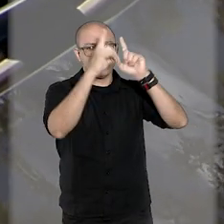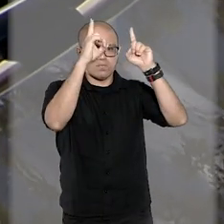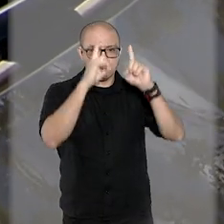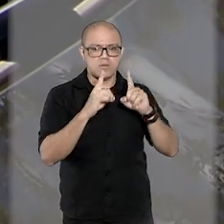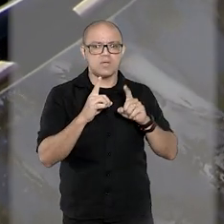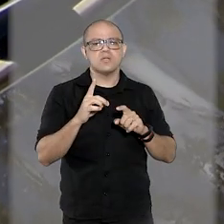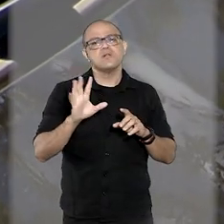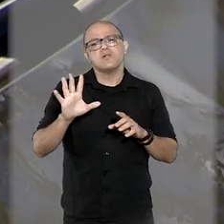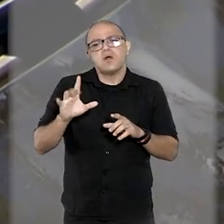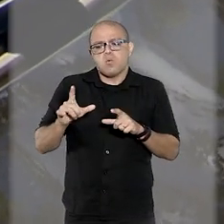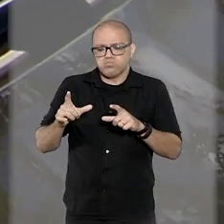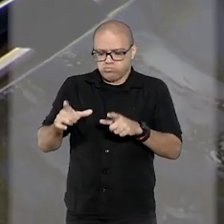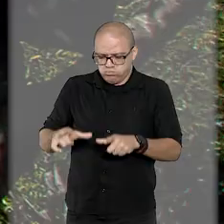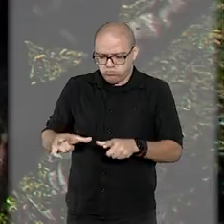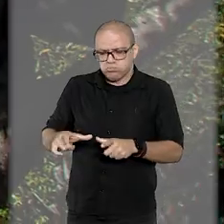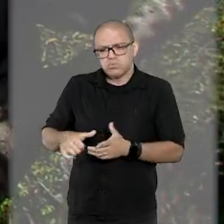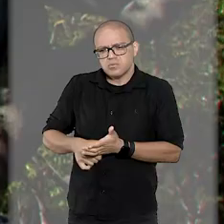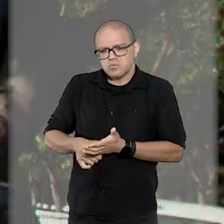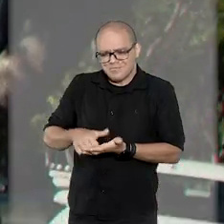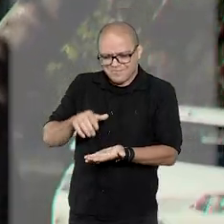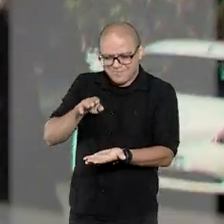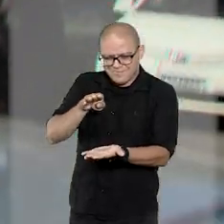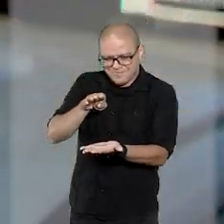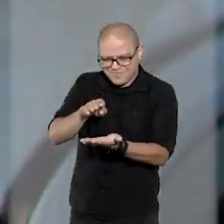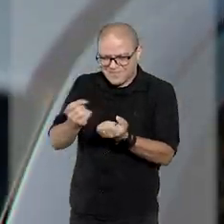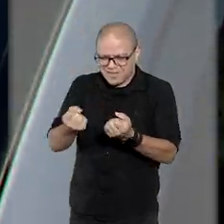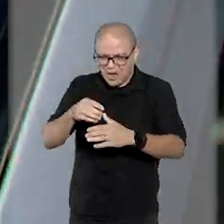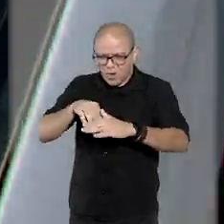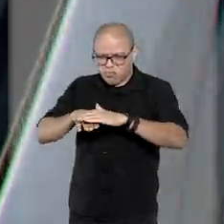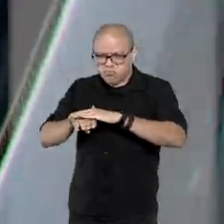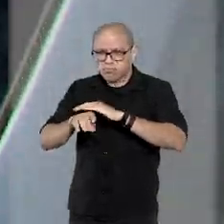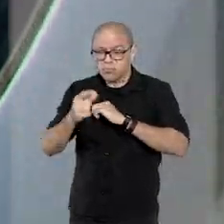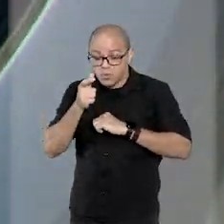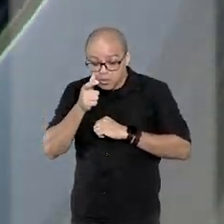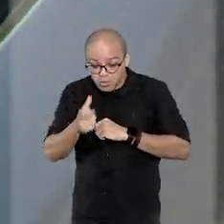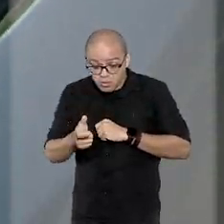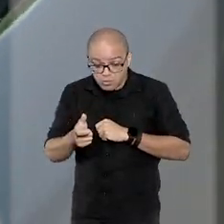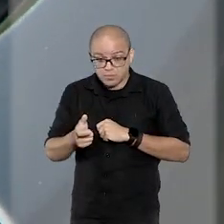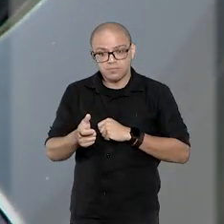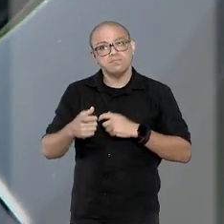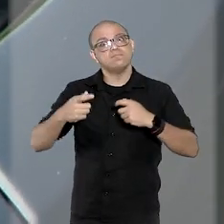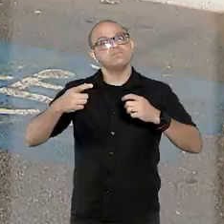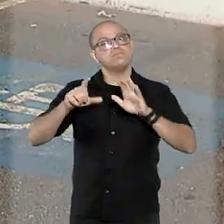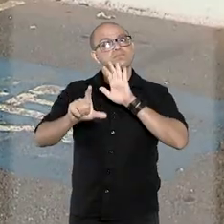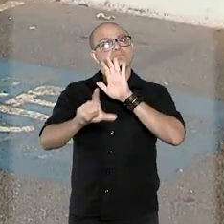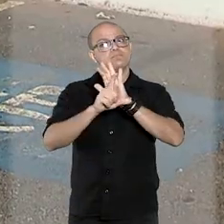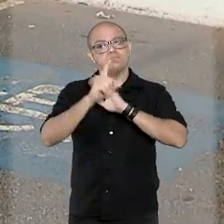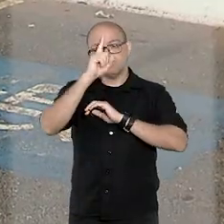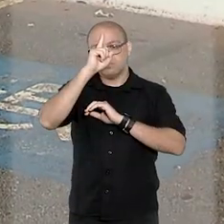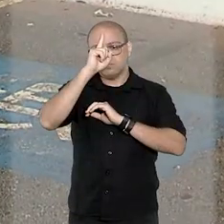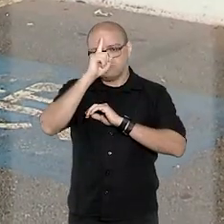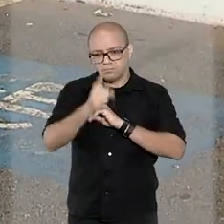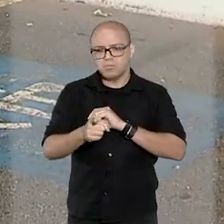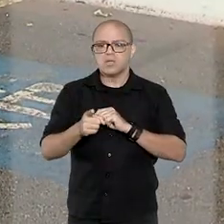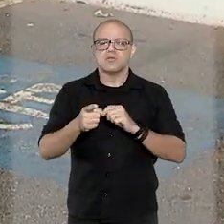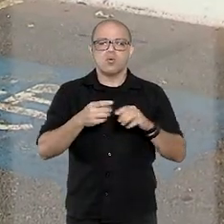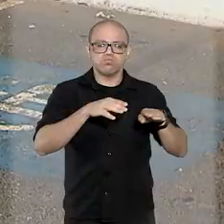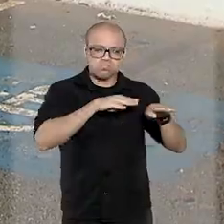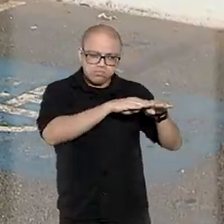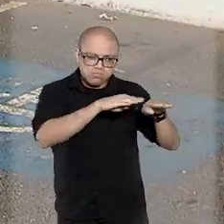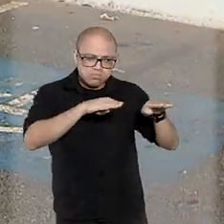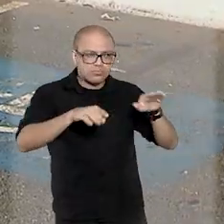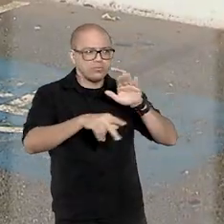cartão de autorização à vista. Por lei, o uso da credencial é obrigatório, tanto nas vagas destinadas a